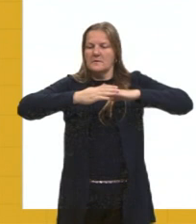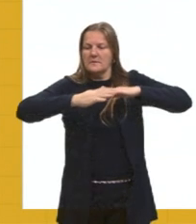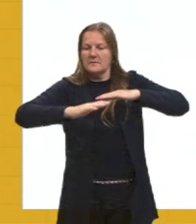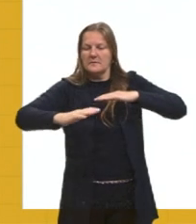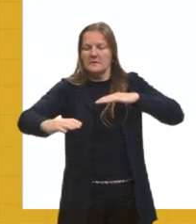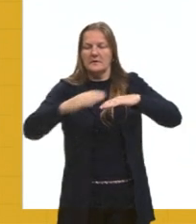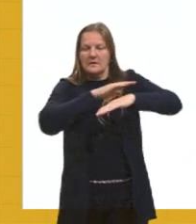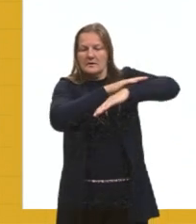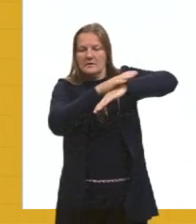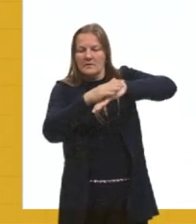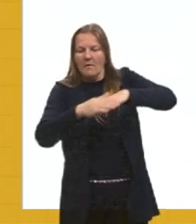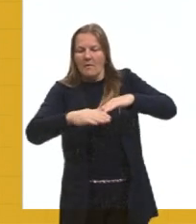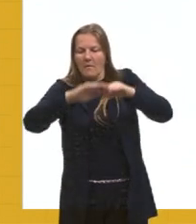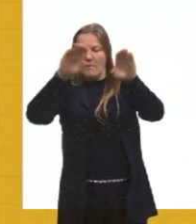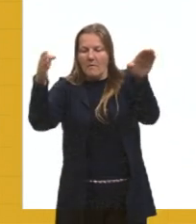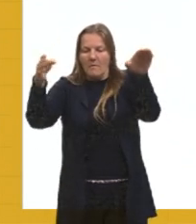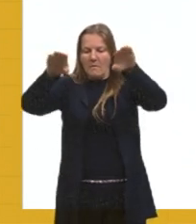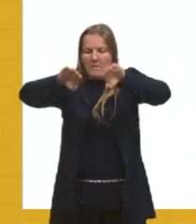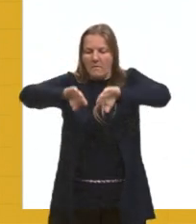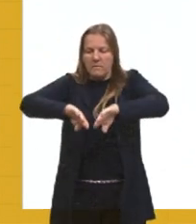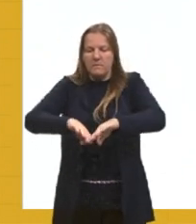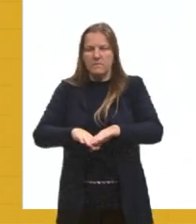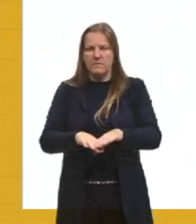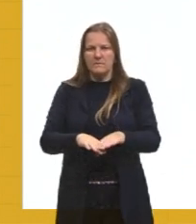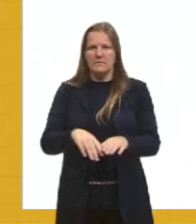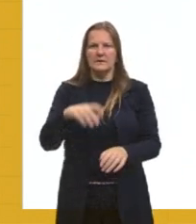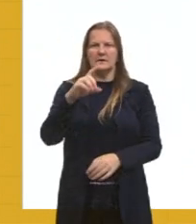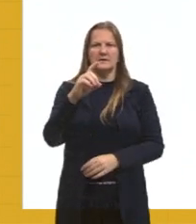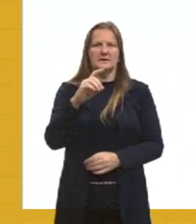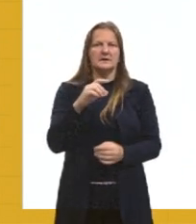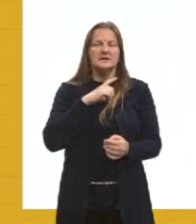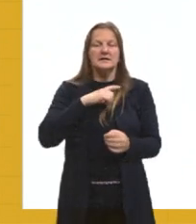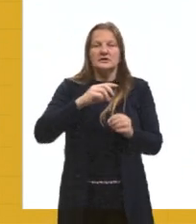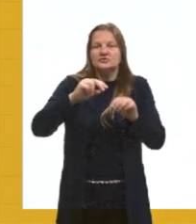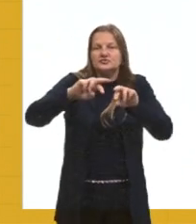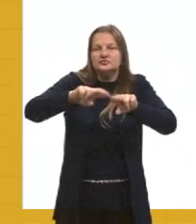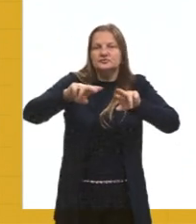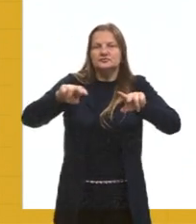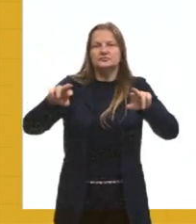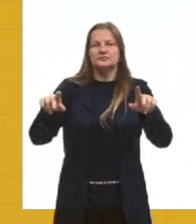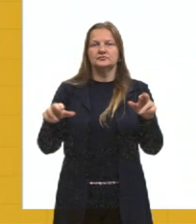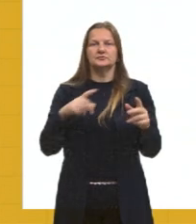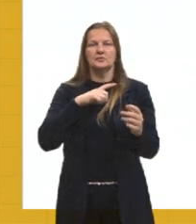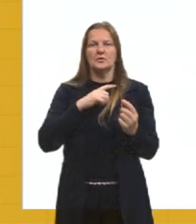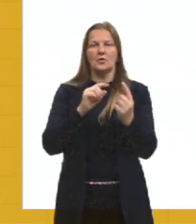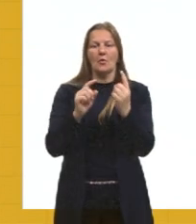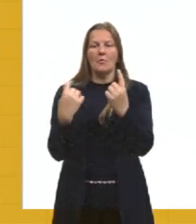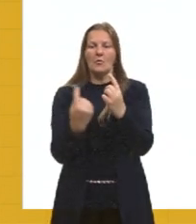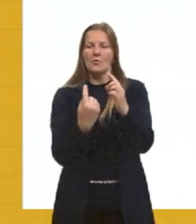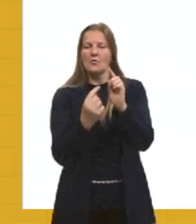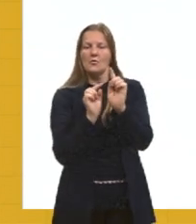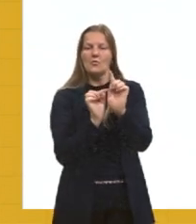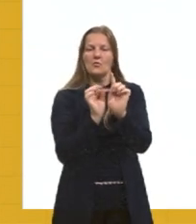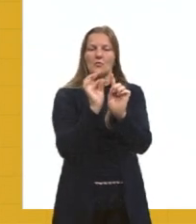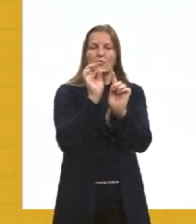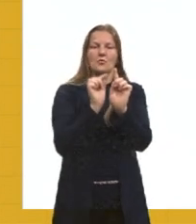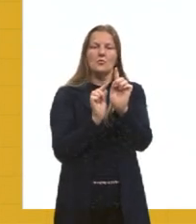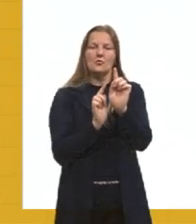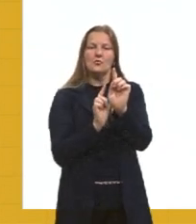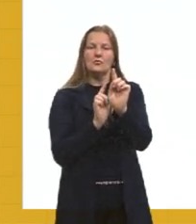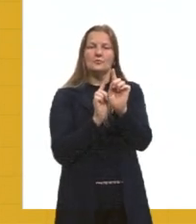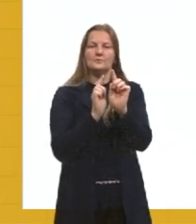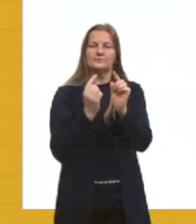depressões, tá? A gente vai utilizar justamente a altimetria, A gente vai utilizar essa elevação.